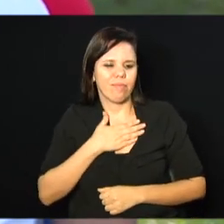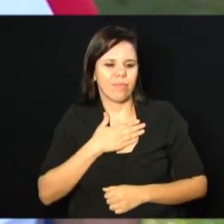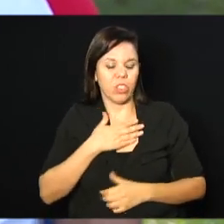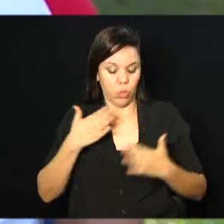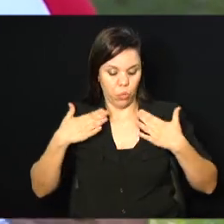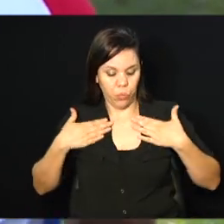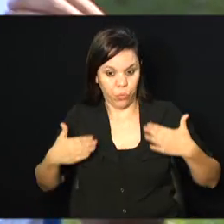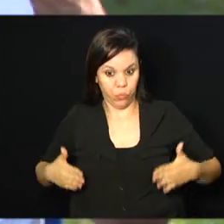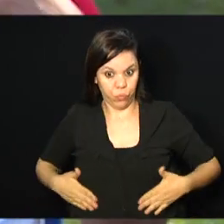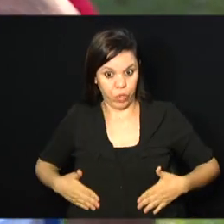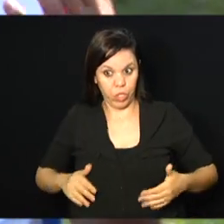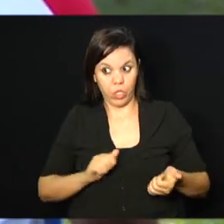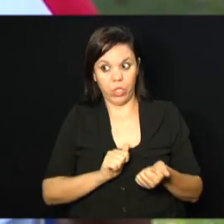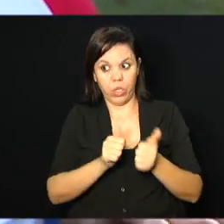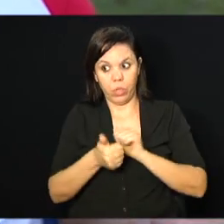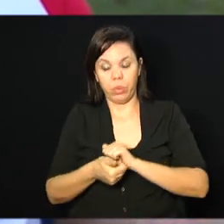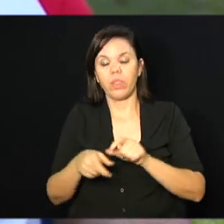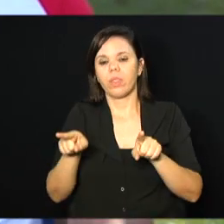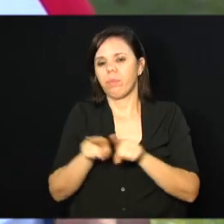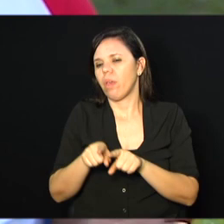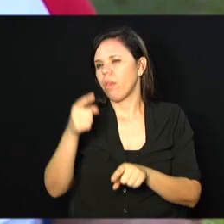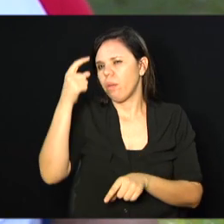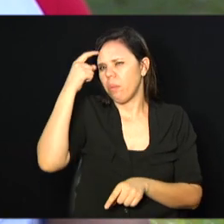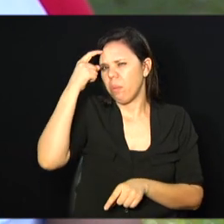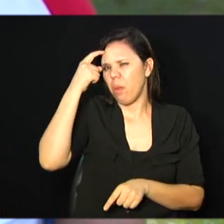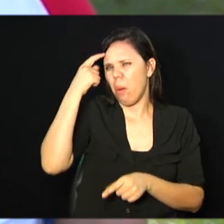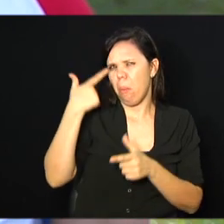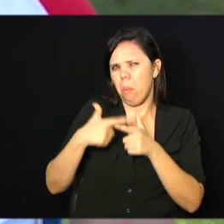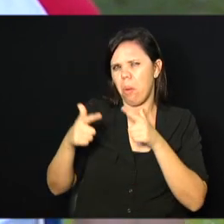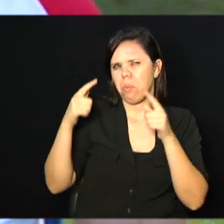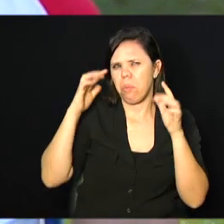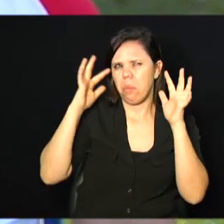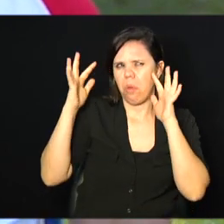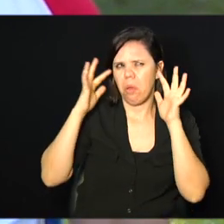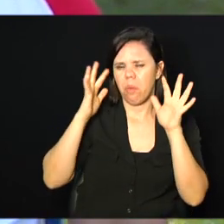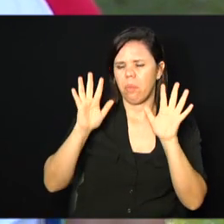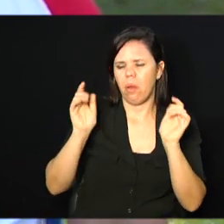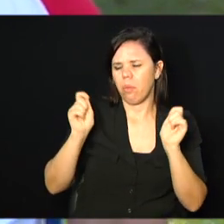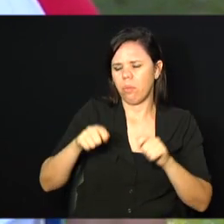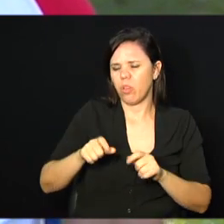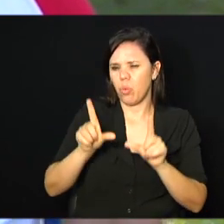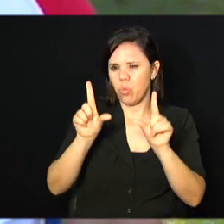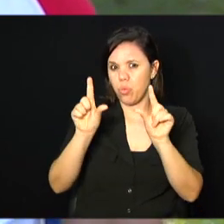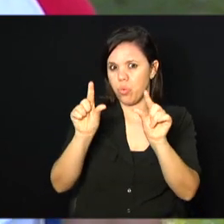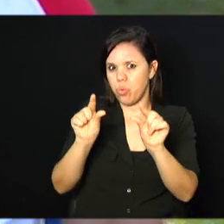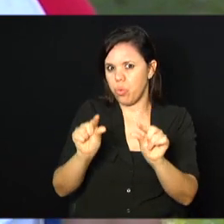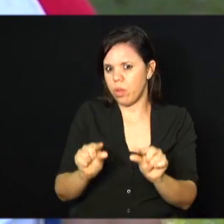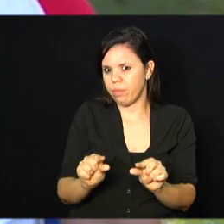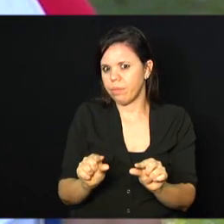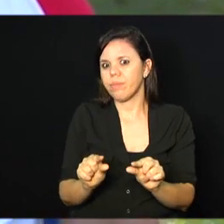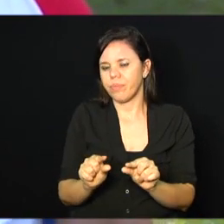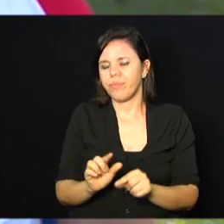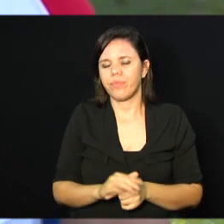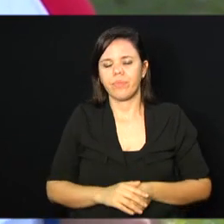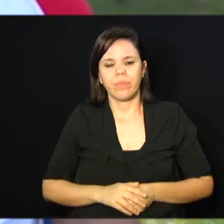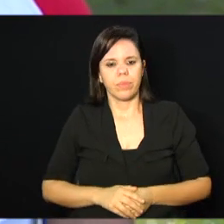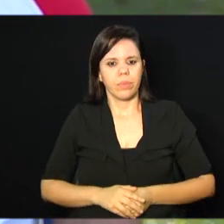corrida e o mental desses problemas que um possa ter, vai amenizando. Porque